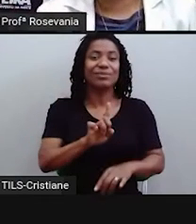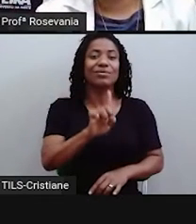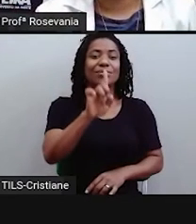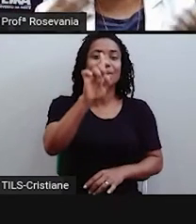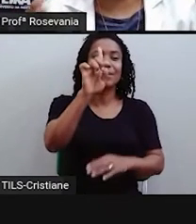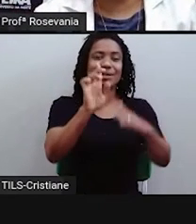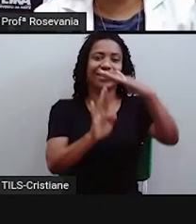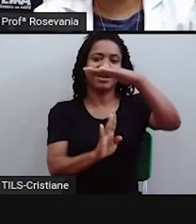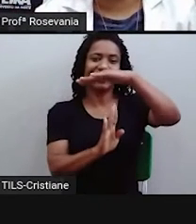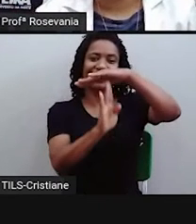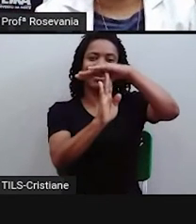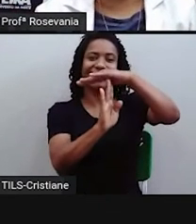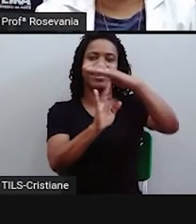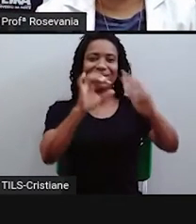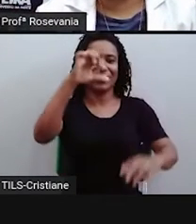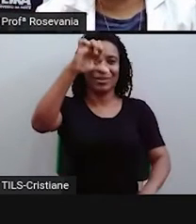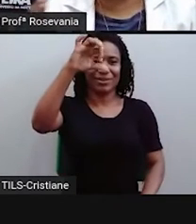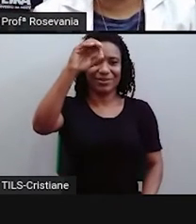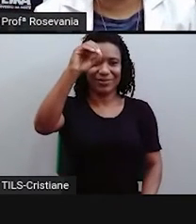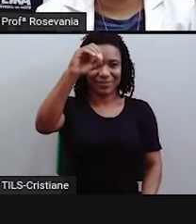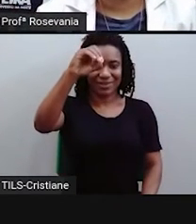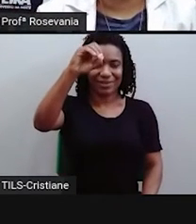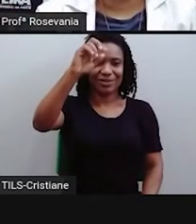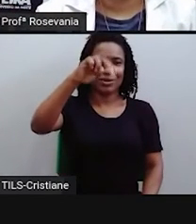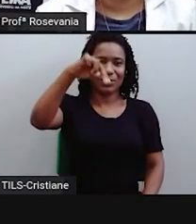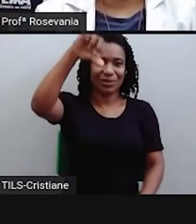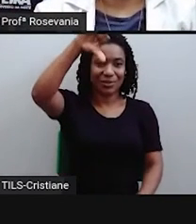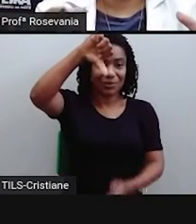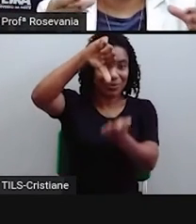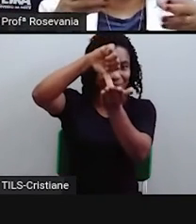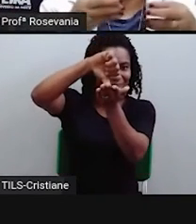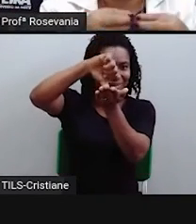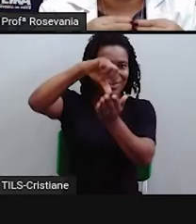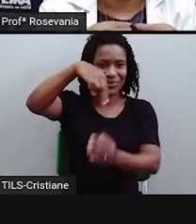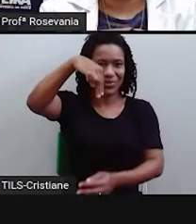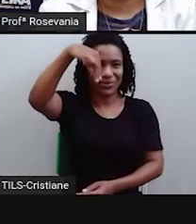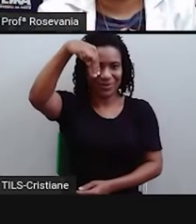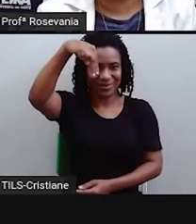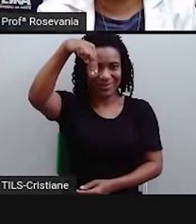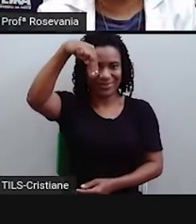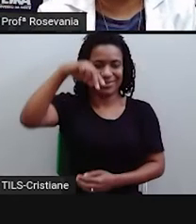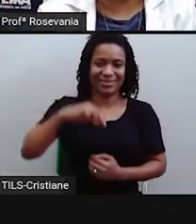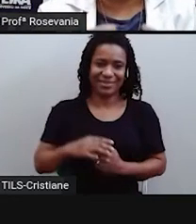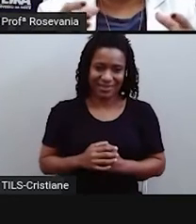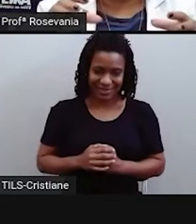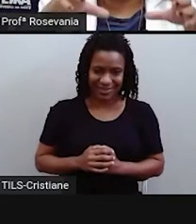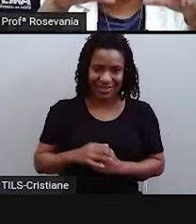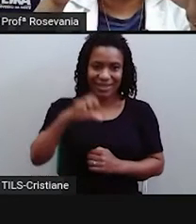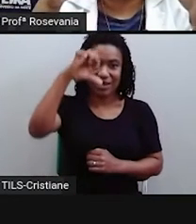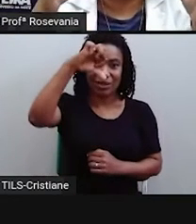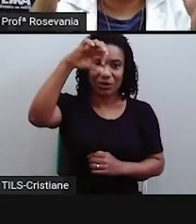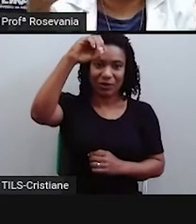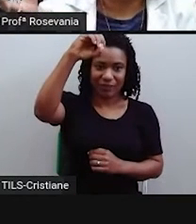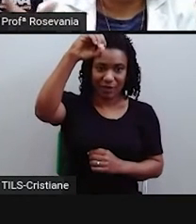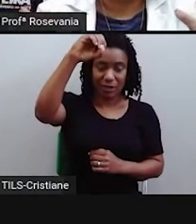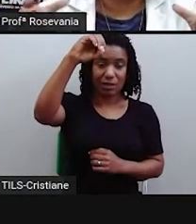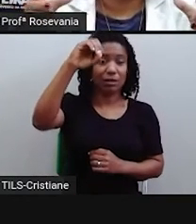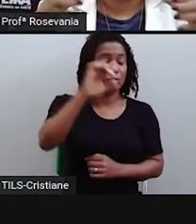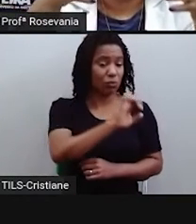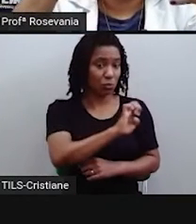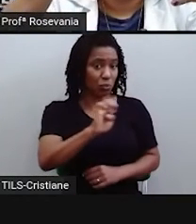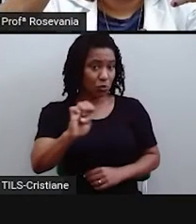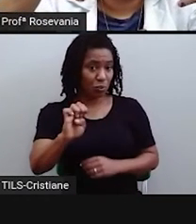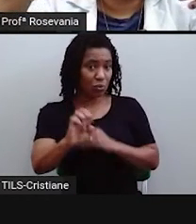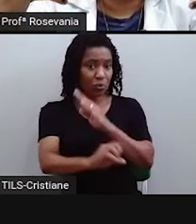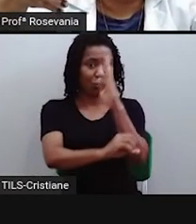ao polo norte, no caso, né? Se eu estiver no hemisfério norte, com o de noventa. E eu faço a mesma coisa